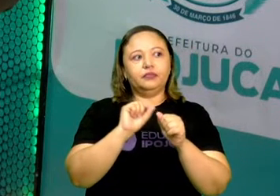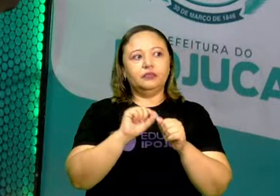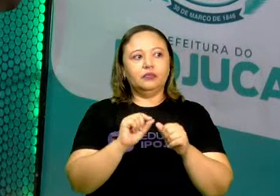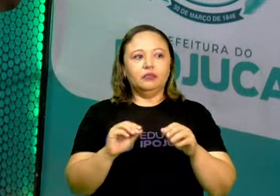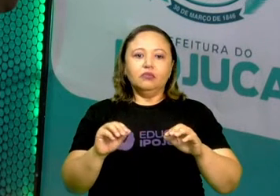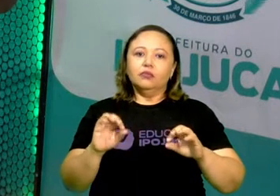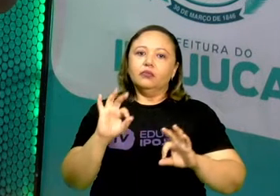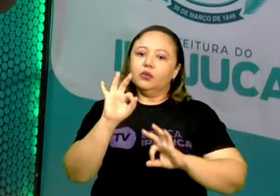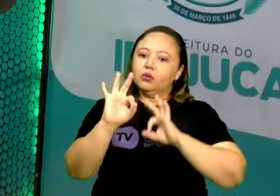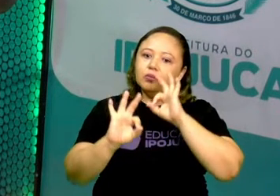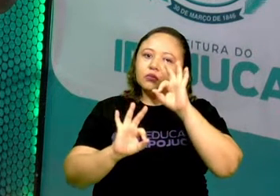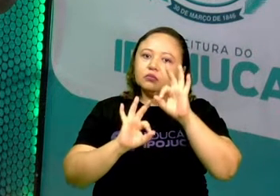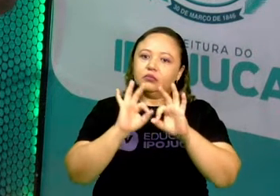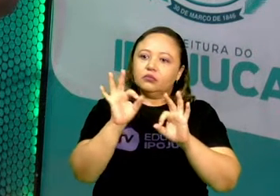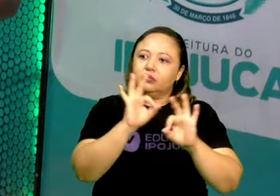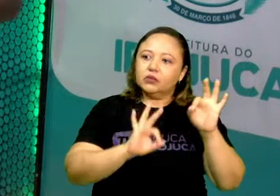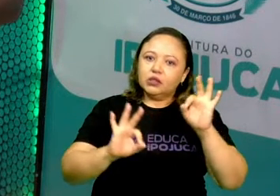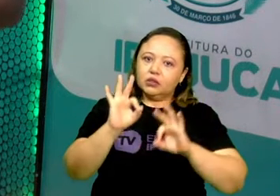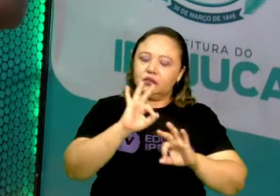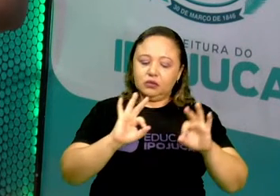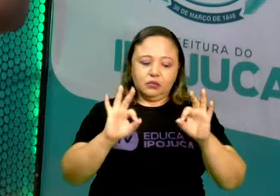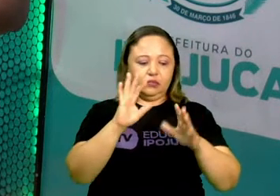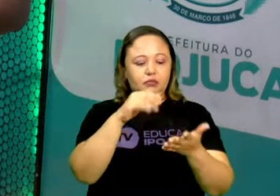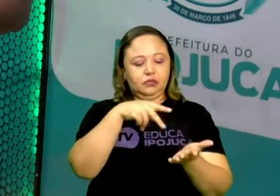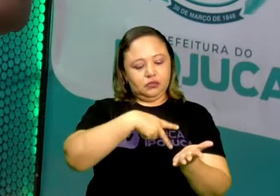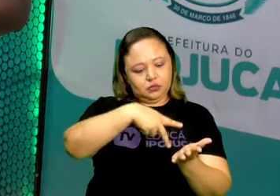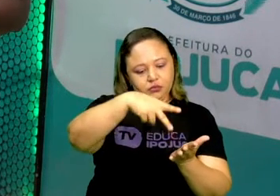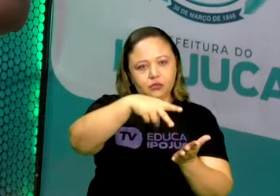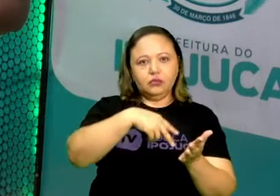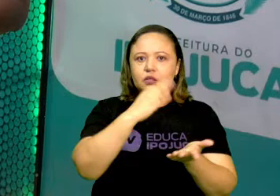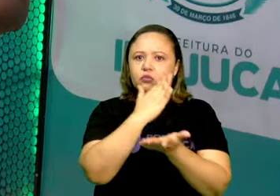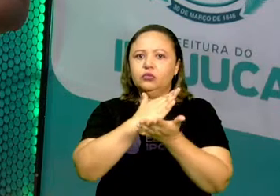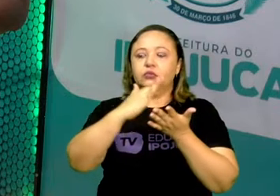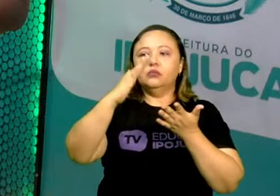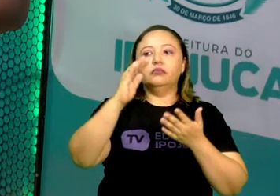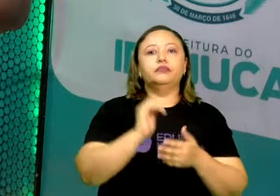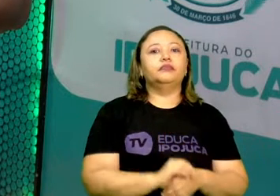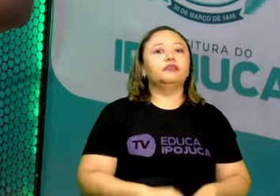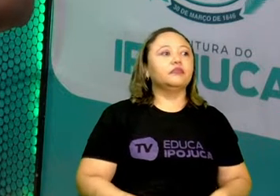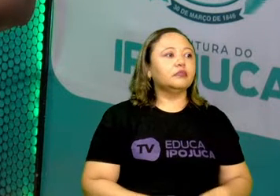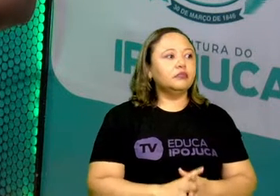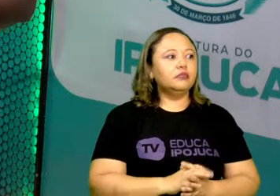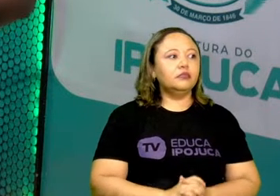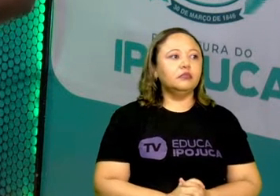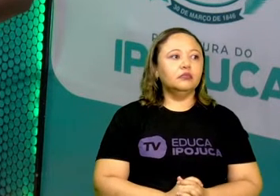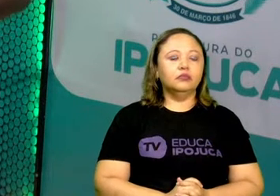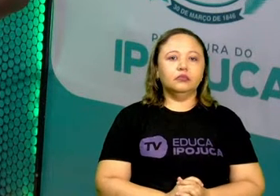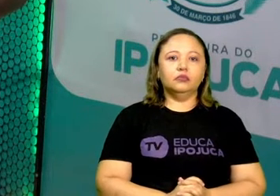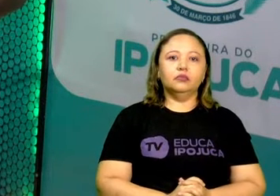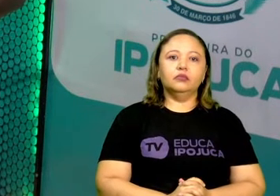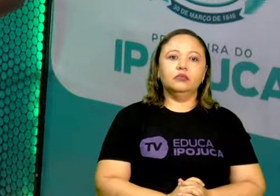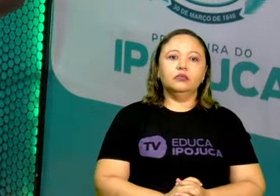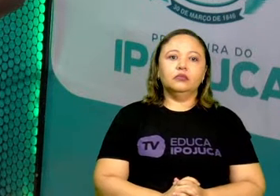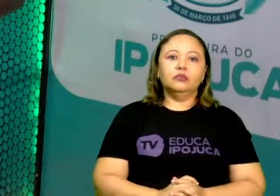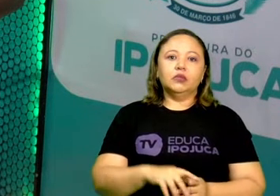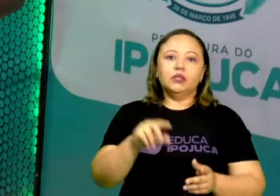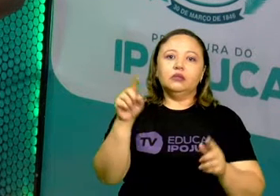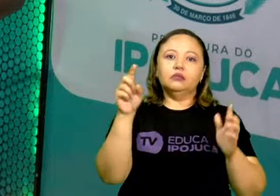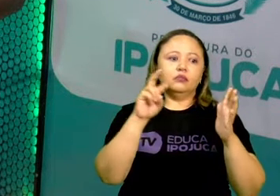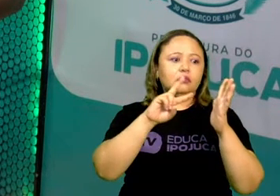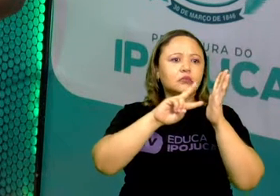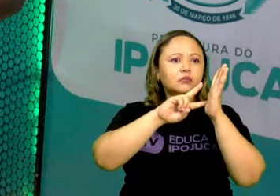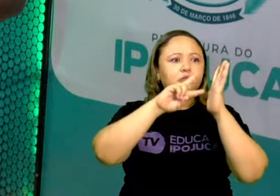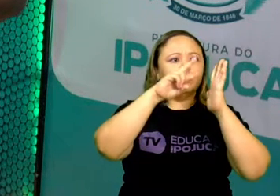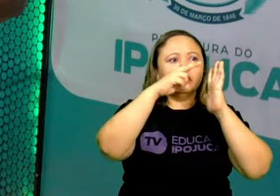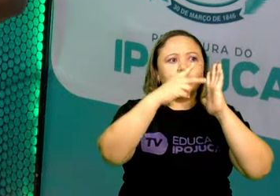construir a dança, certo? Vamos conhecer. Vamos conhecer o significado da